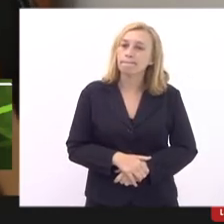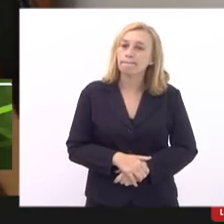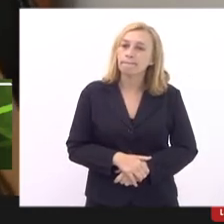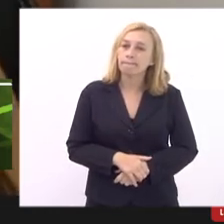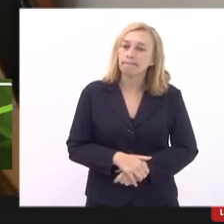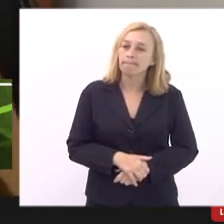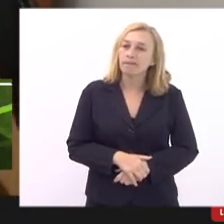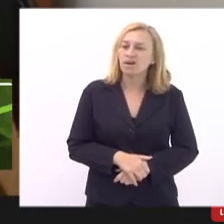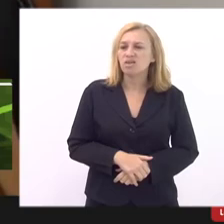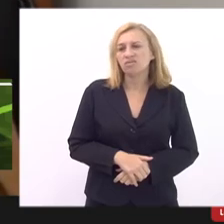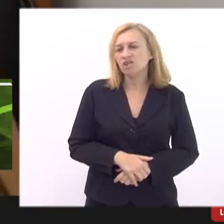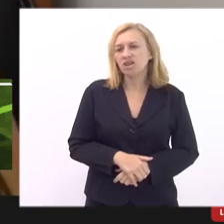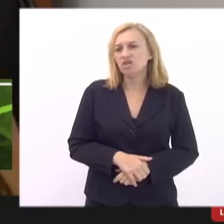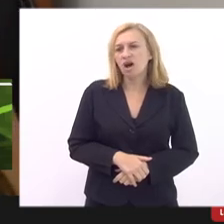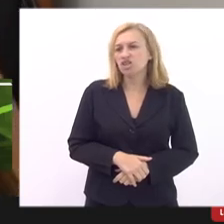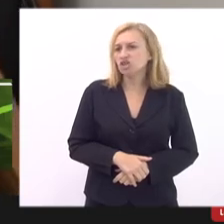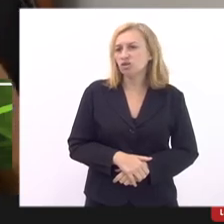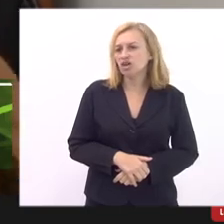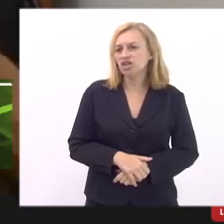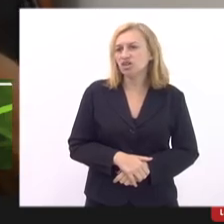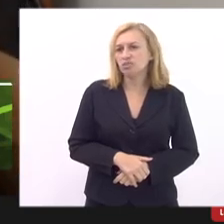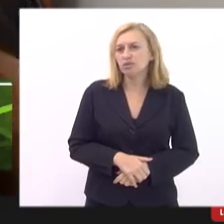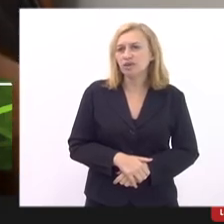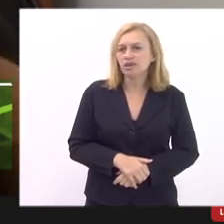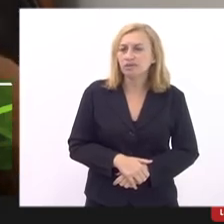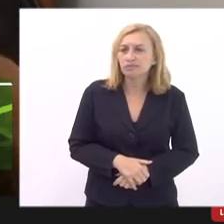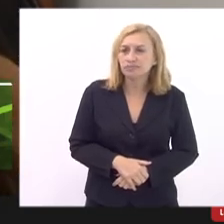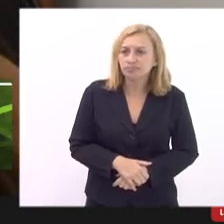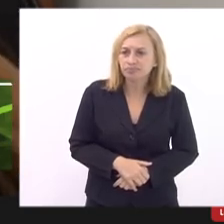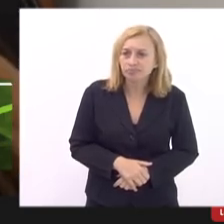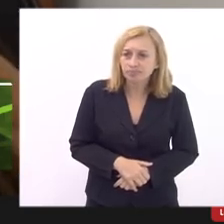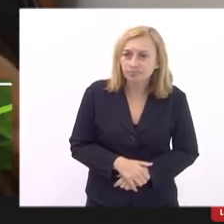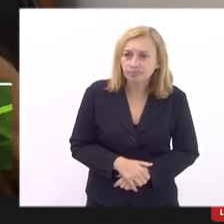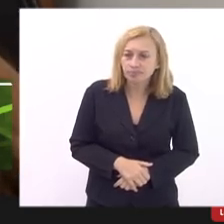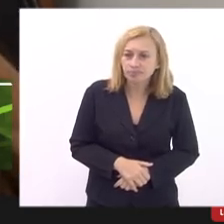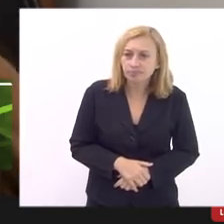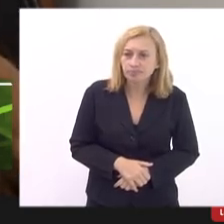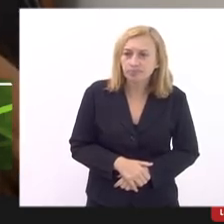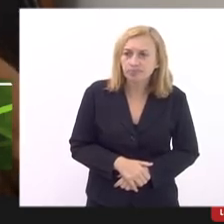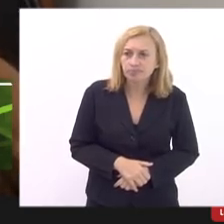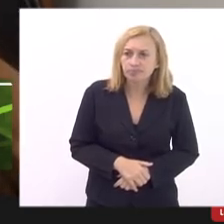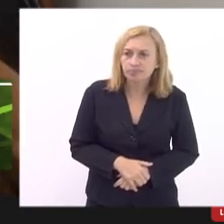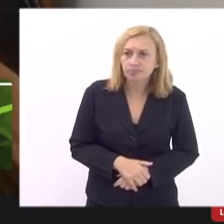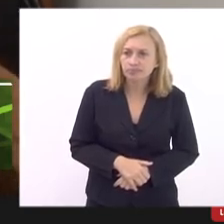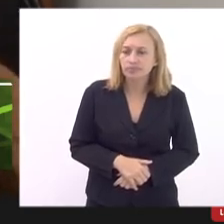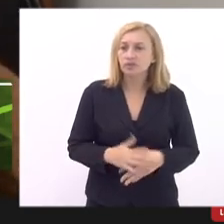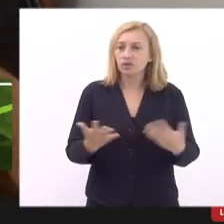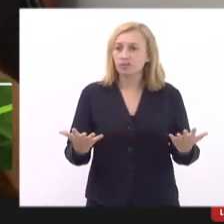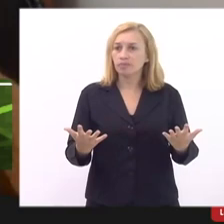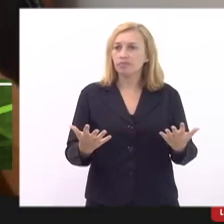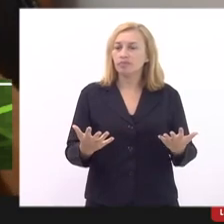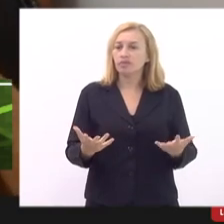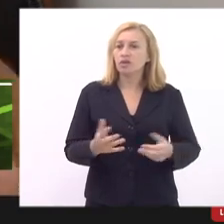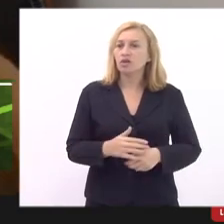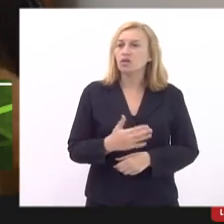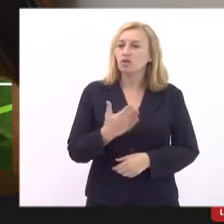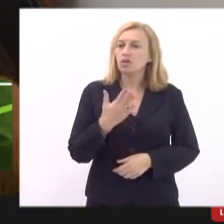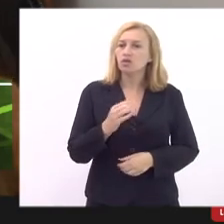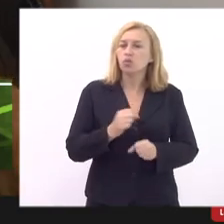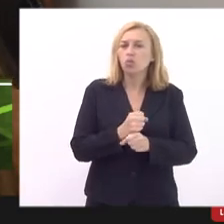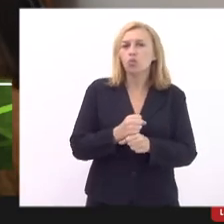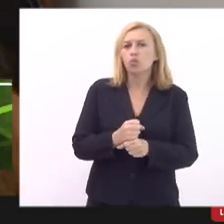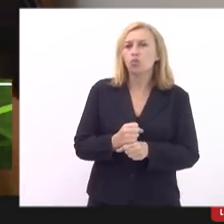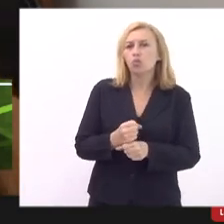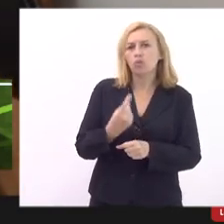foi citado pelo subsecretário que o último índice de reajuste foi referente o valor atual se refere a que veio desde 2021 de um ano